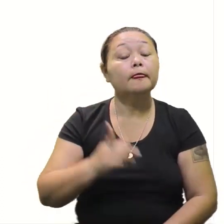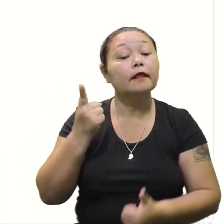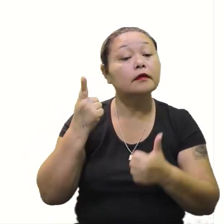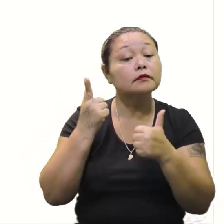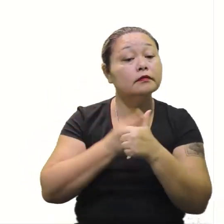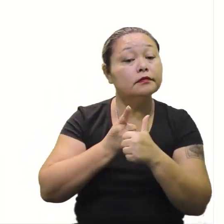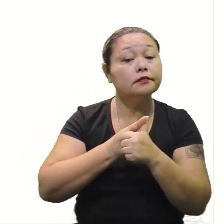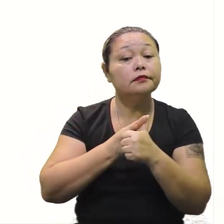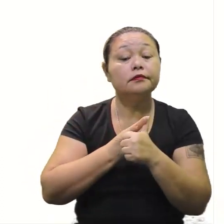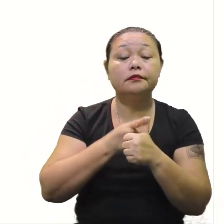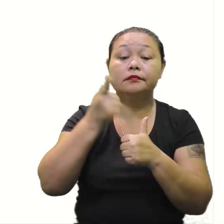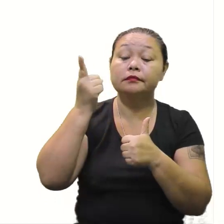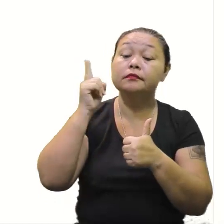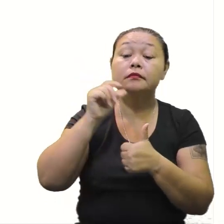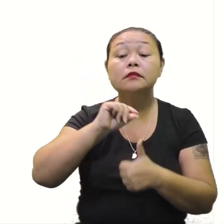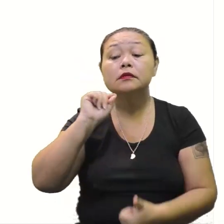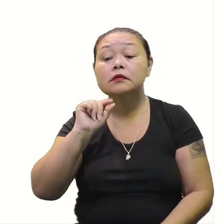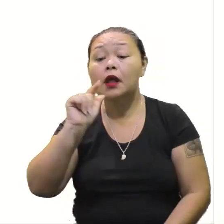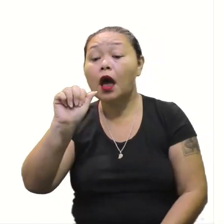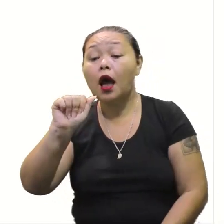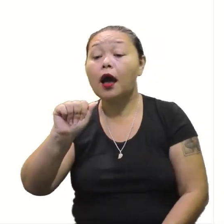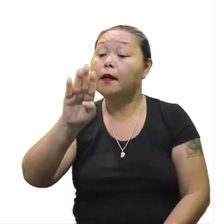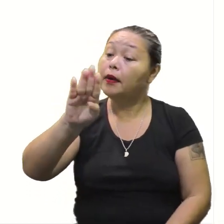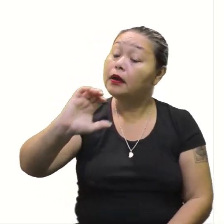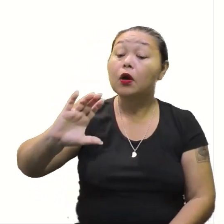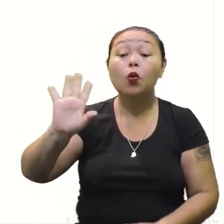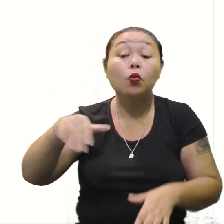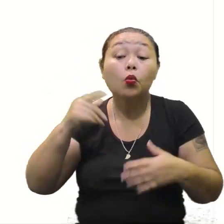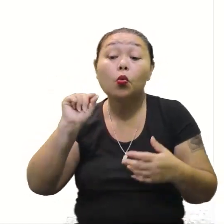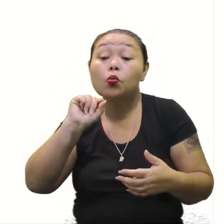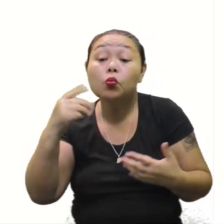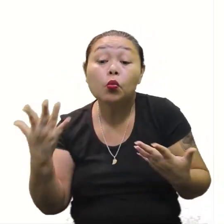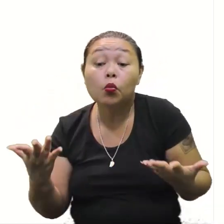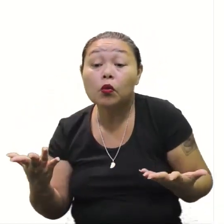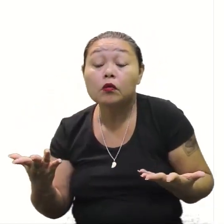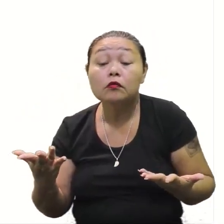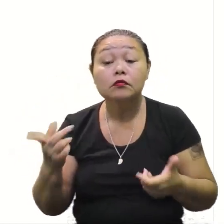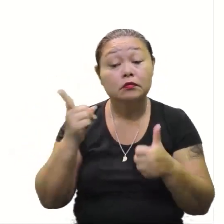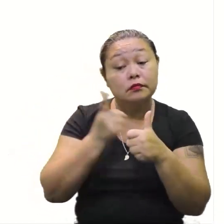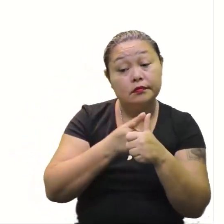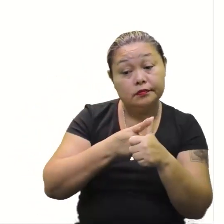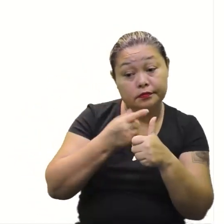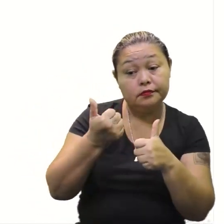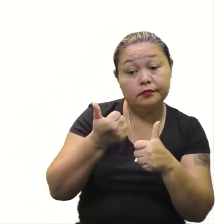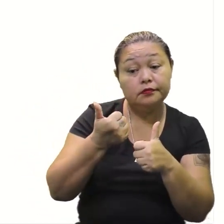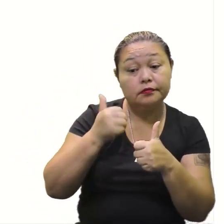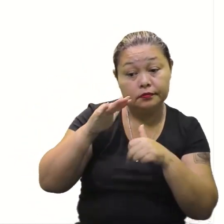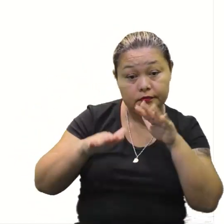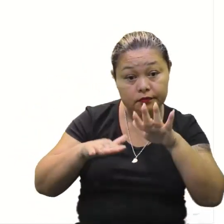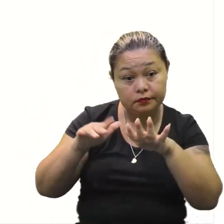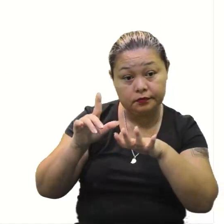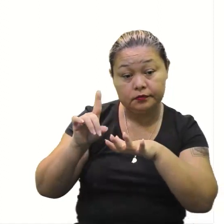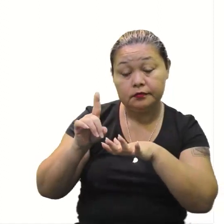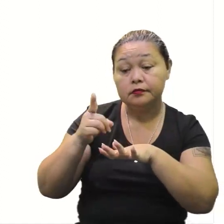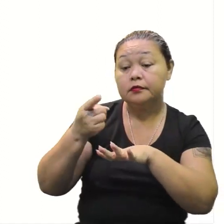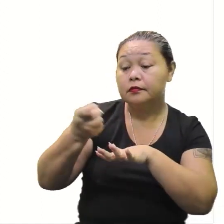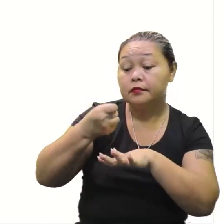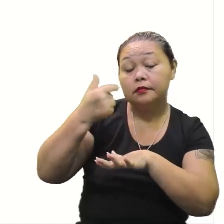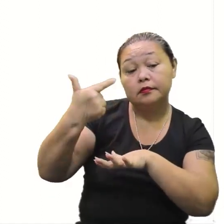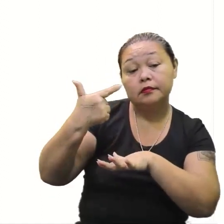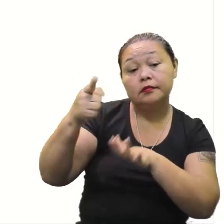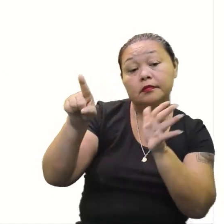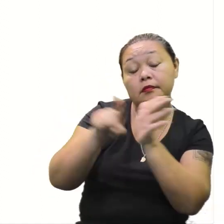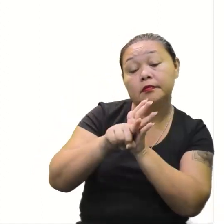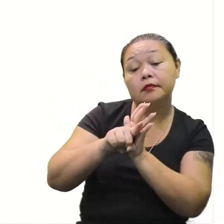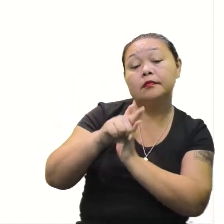determinar os coeficientes? Quem é A, quem é B e quem é C? Bora ver. Primeiro passo. X ao quadrado menos